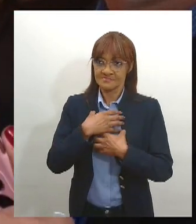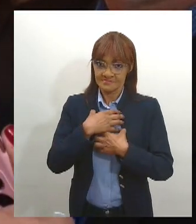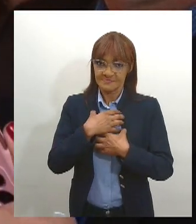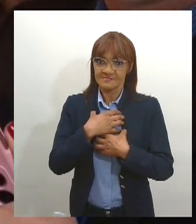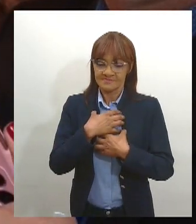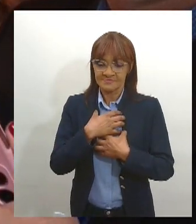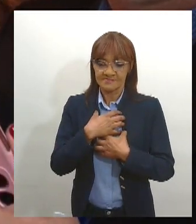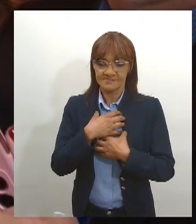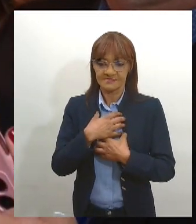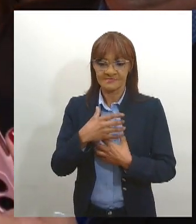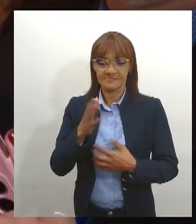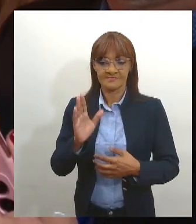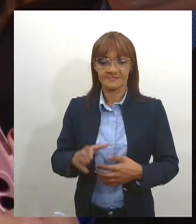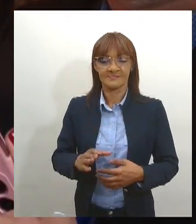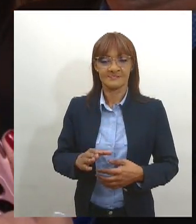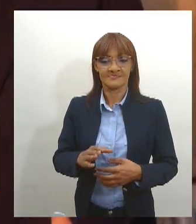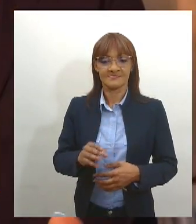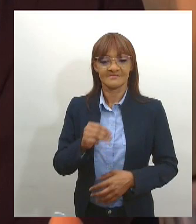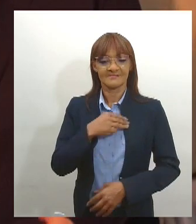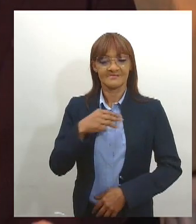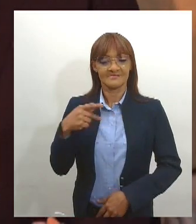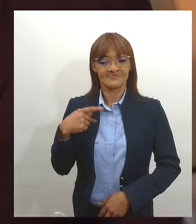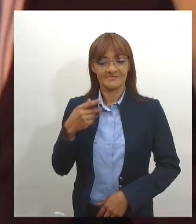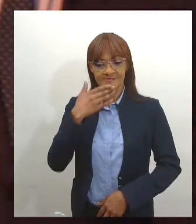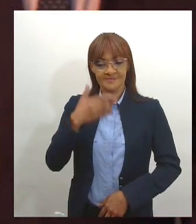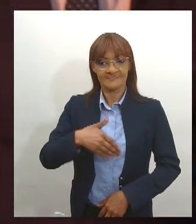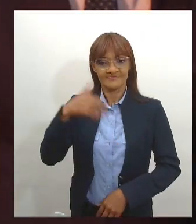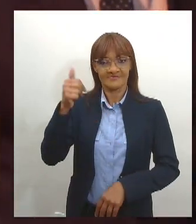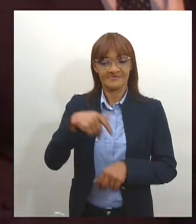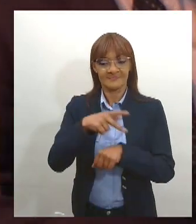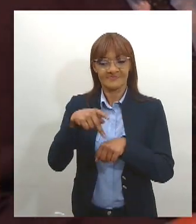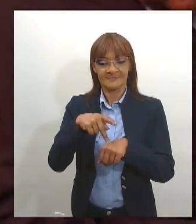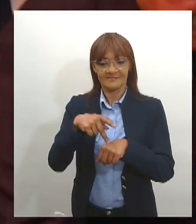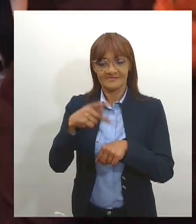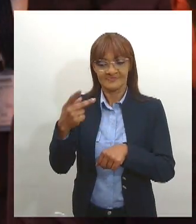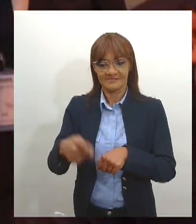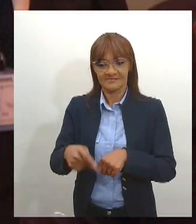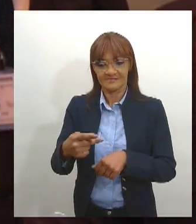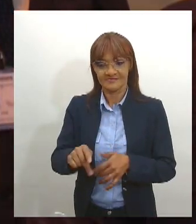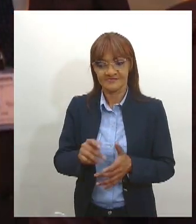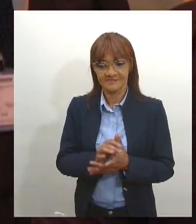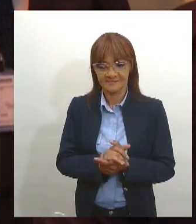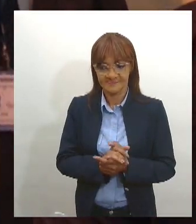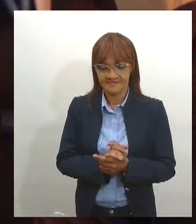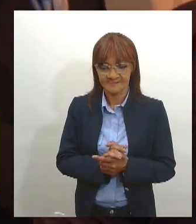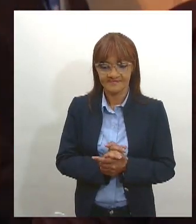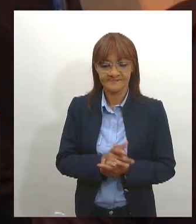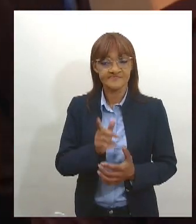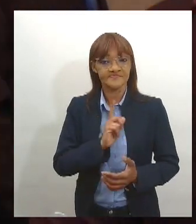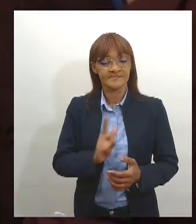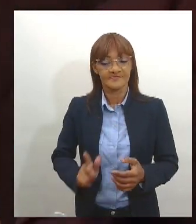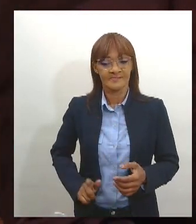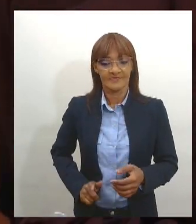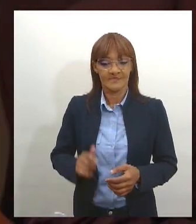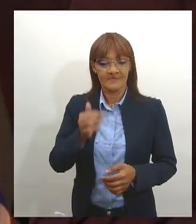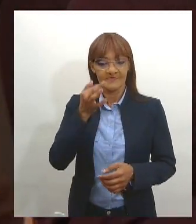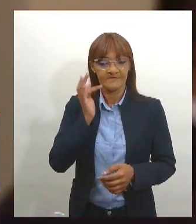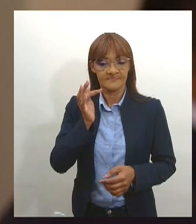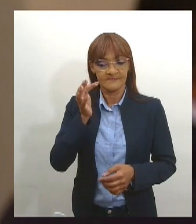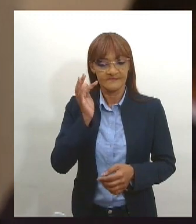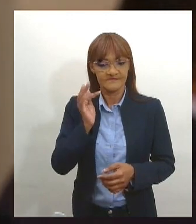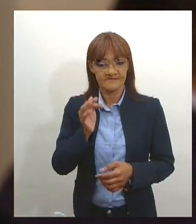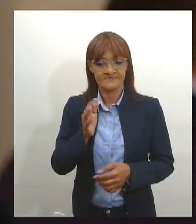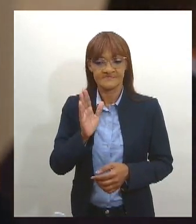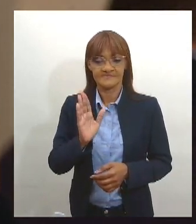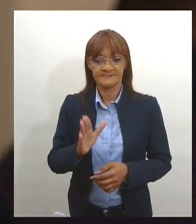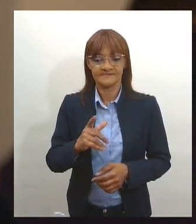Ministério Público de Sergipe entre os melhores do país. O governador de Sergipe Fábio Mitidieri escolheu o nome de Etelio reconhecendo sua qualificação profissional